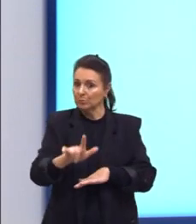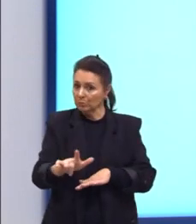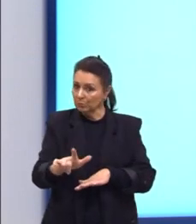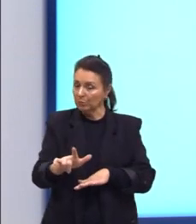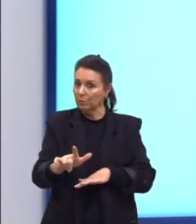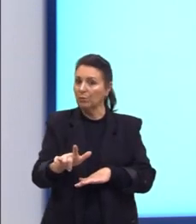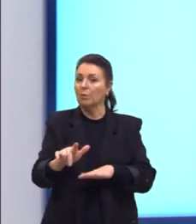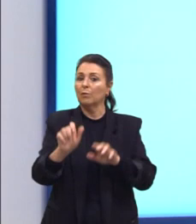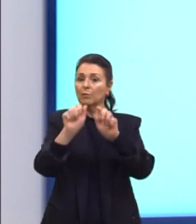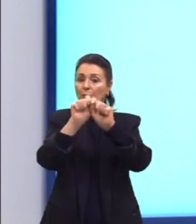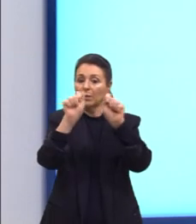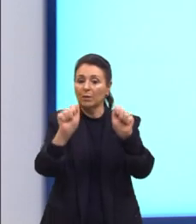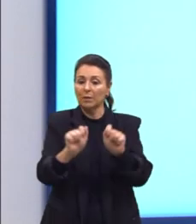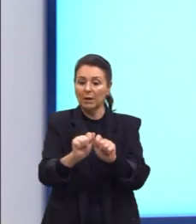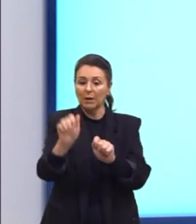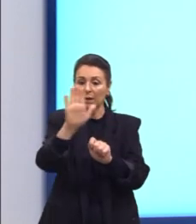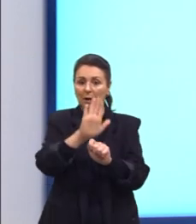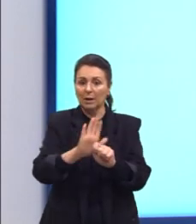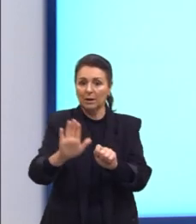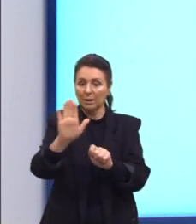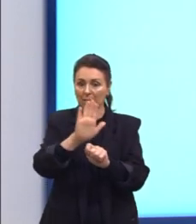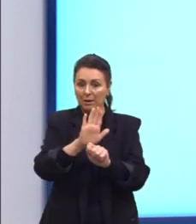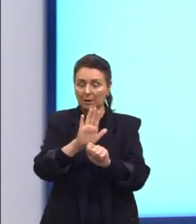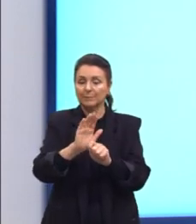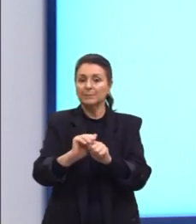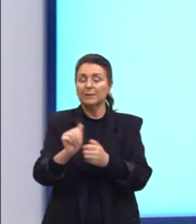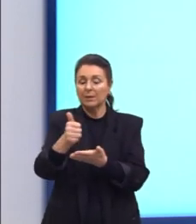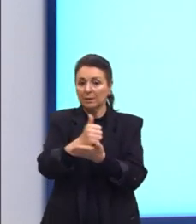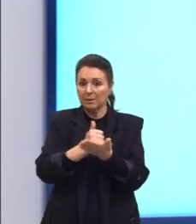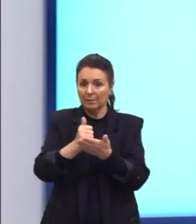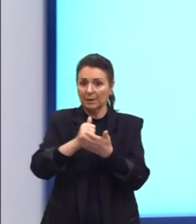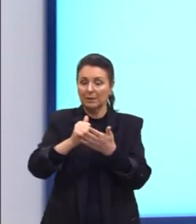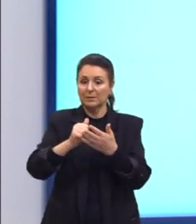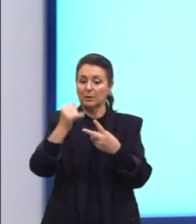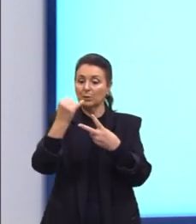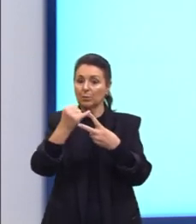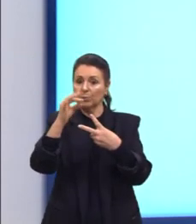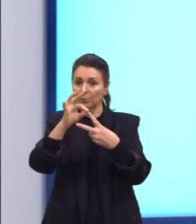base, então, do polígono que forma a base e da sua altura.